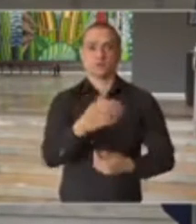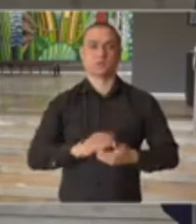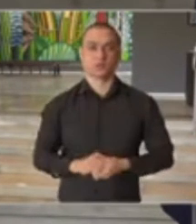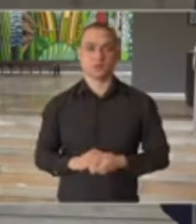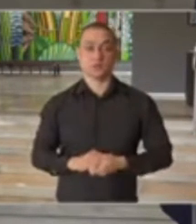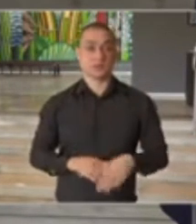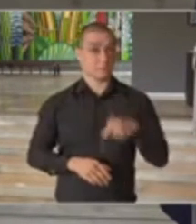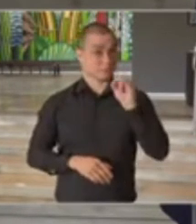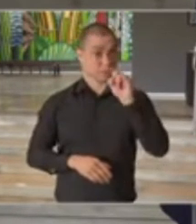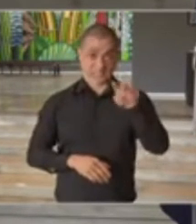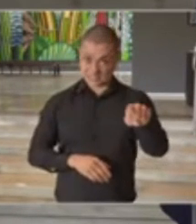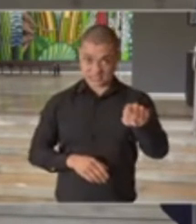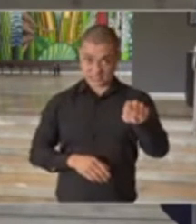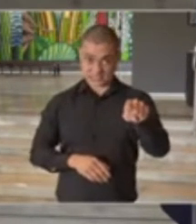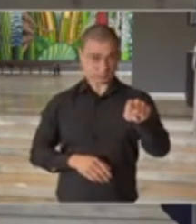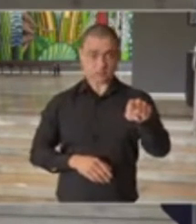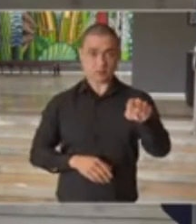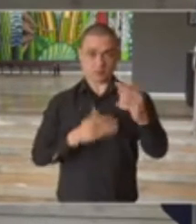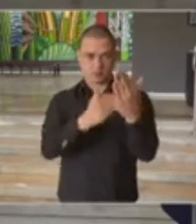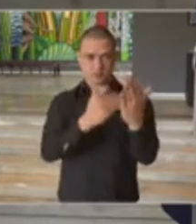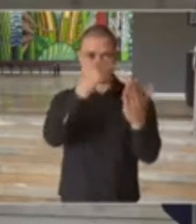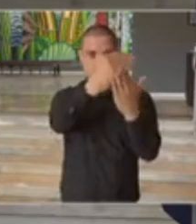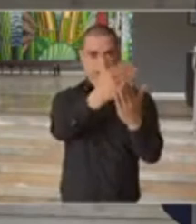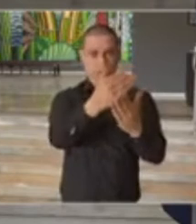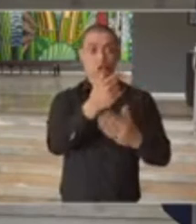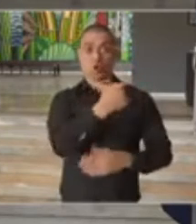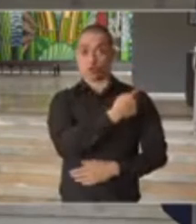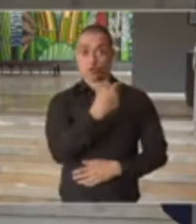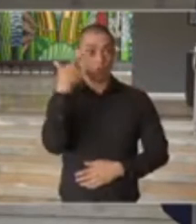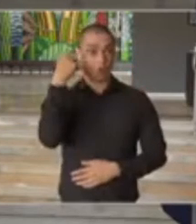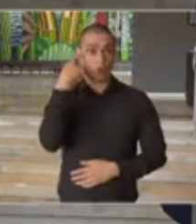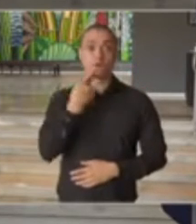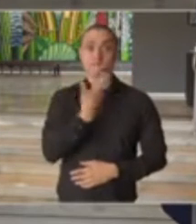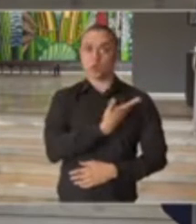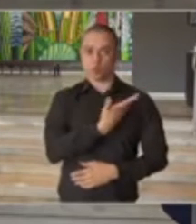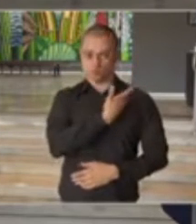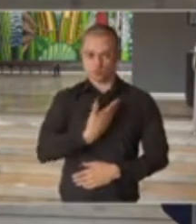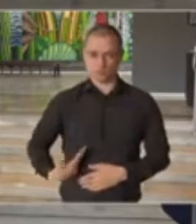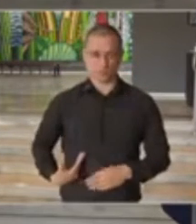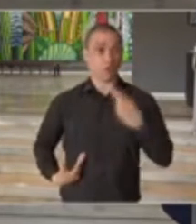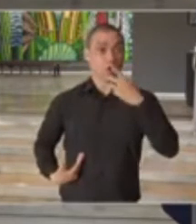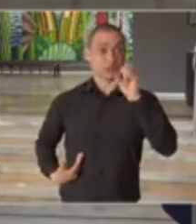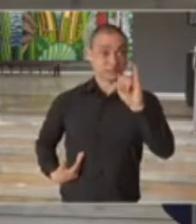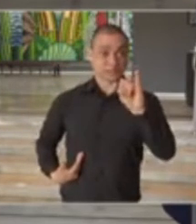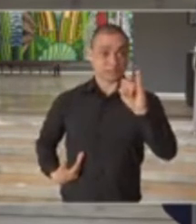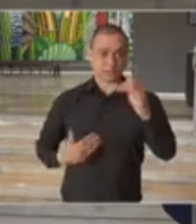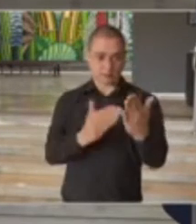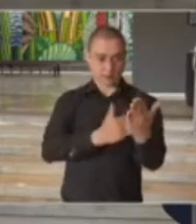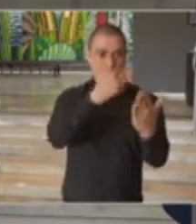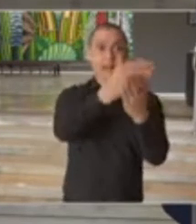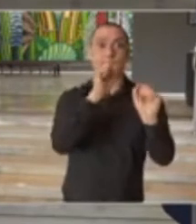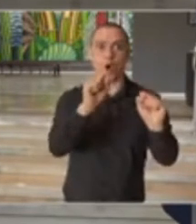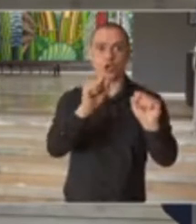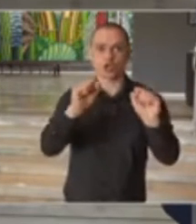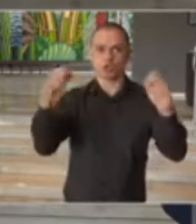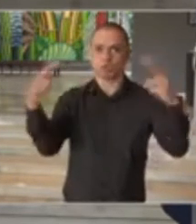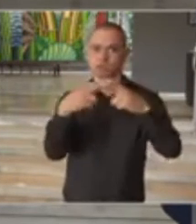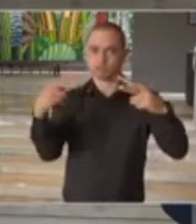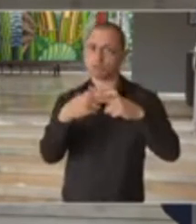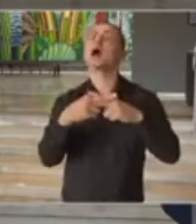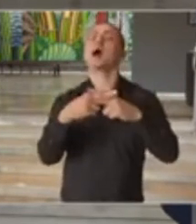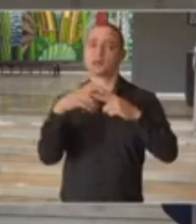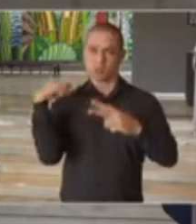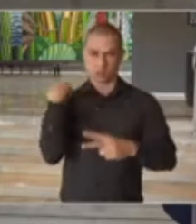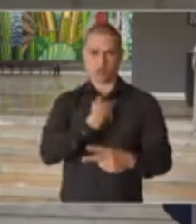Se ultrapassar a linha que o governador acabou de comentar, que venha a causar conflito, logicamente,